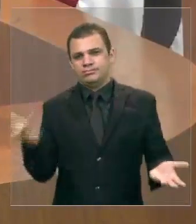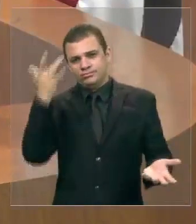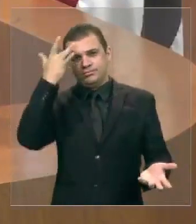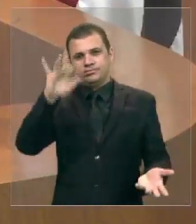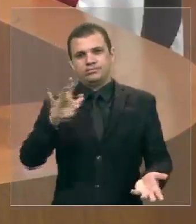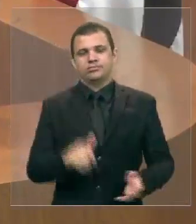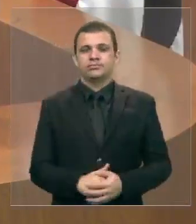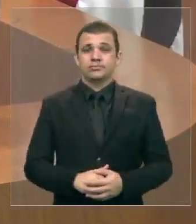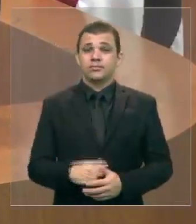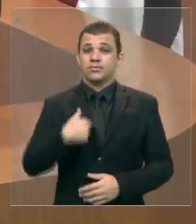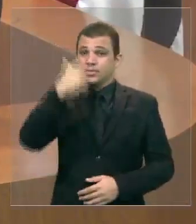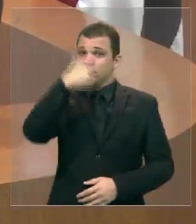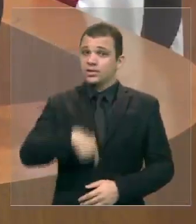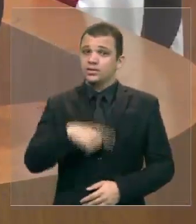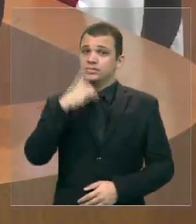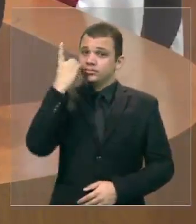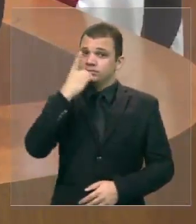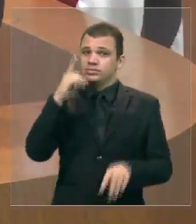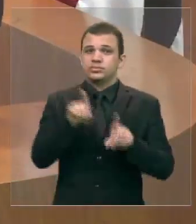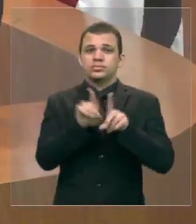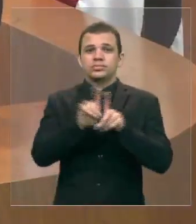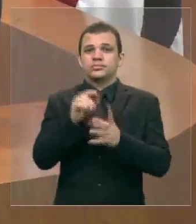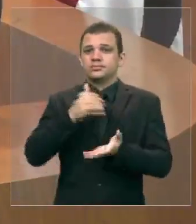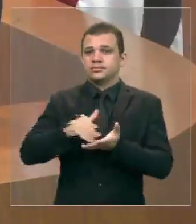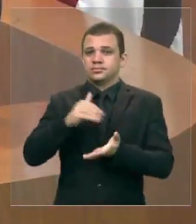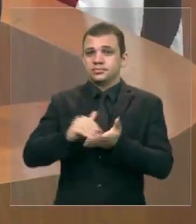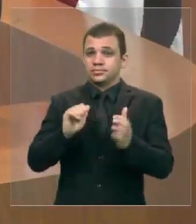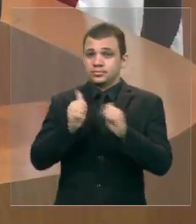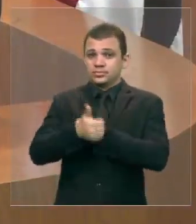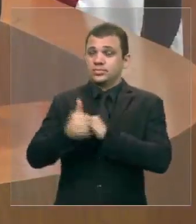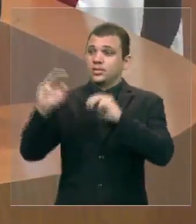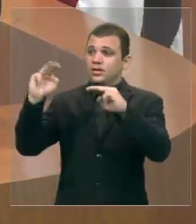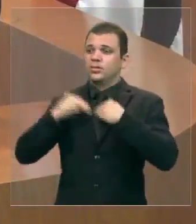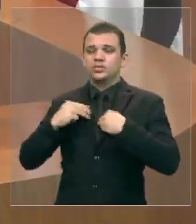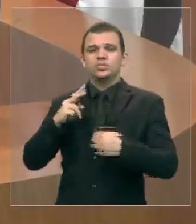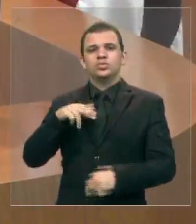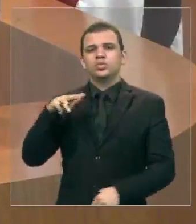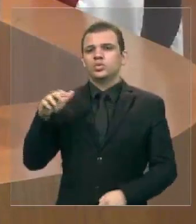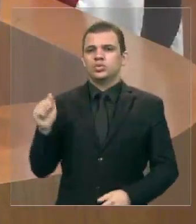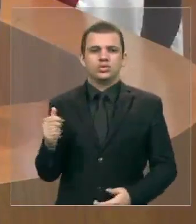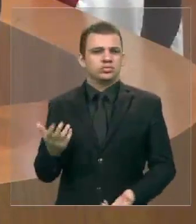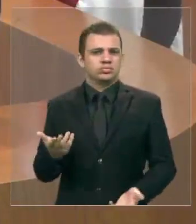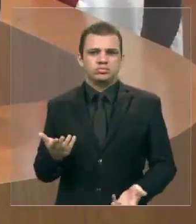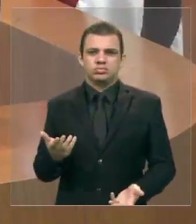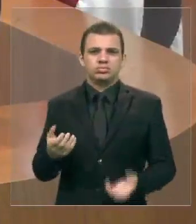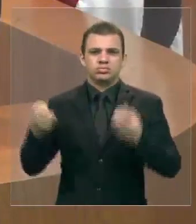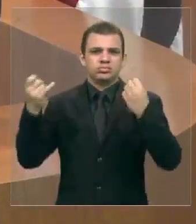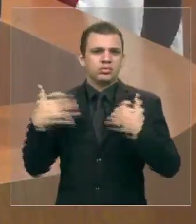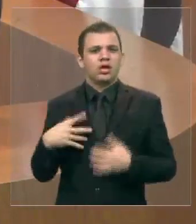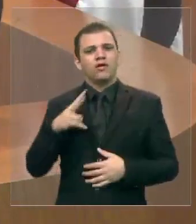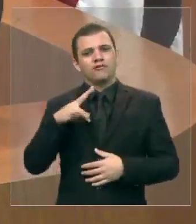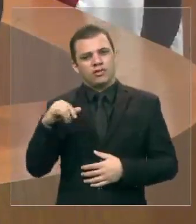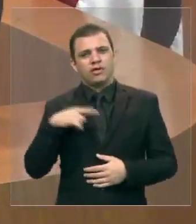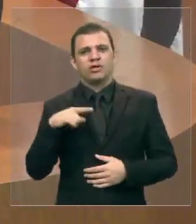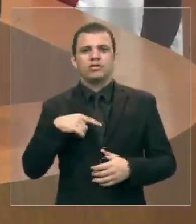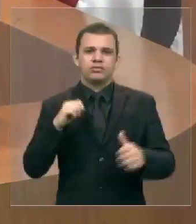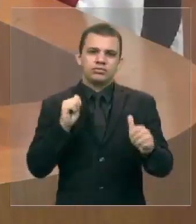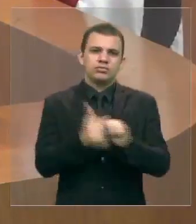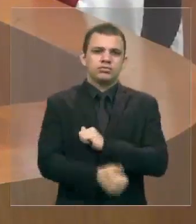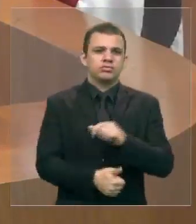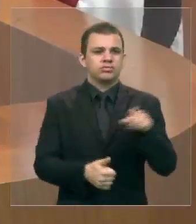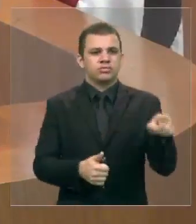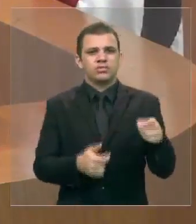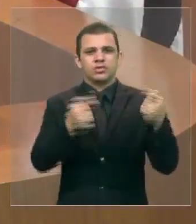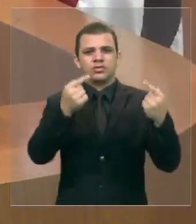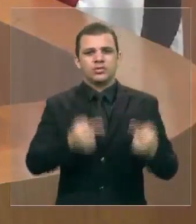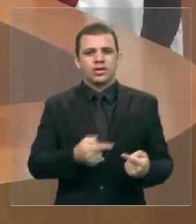Eu, como deputado, secretário de Esporte, nunca mandou um ofício que isso lá ia ser eu da